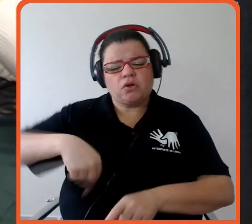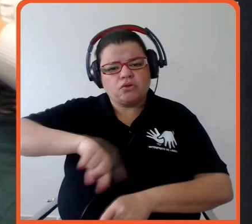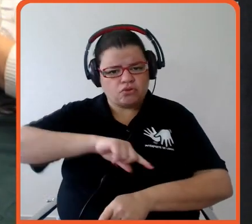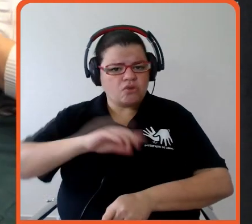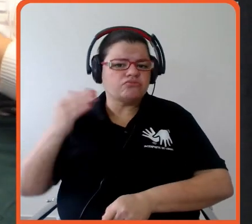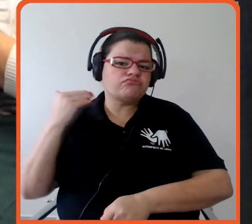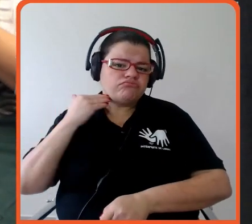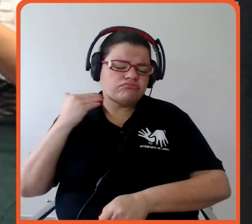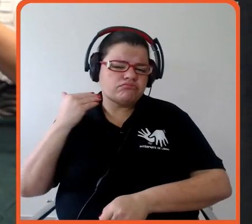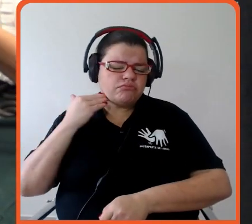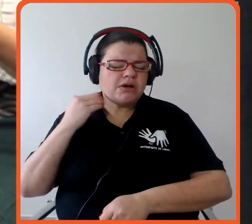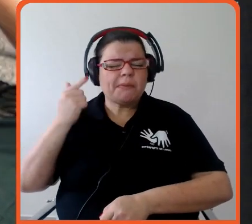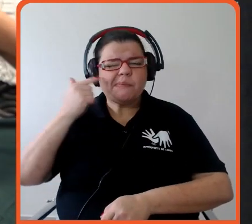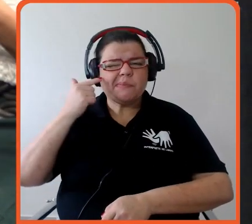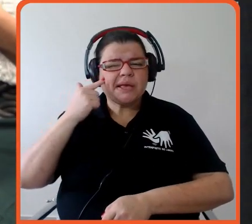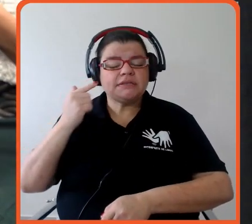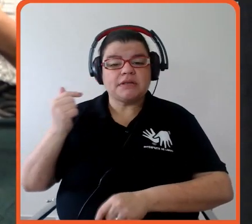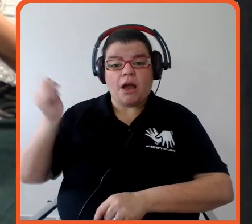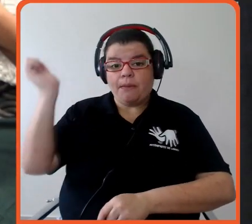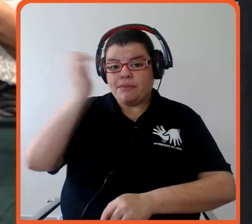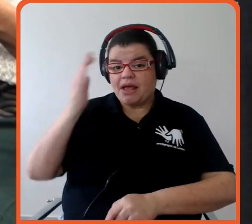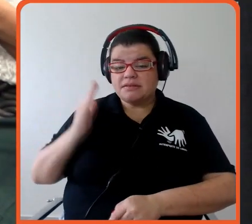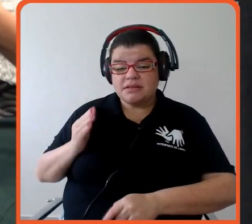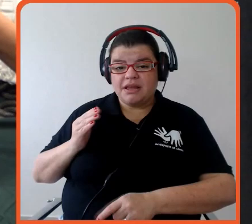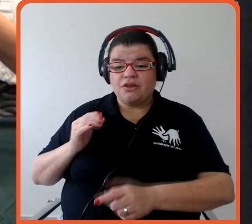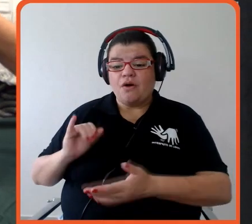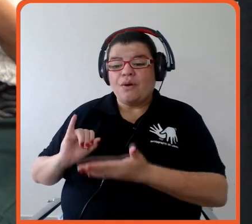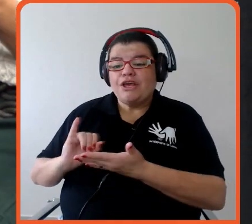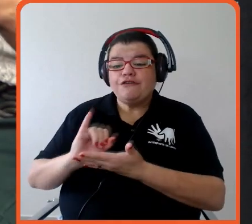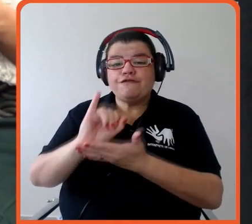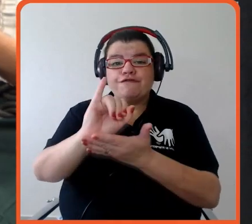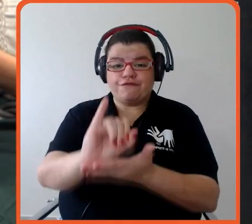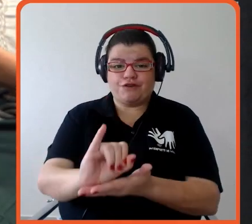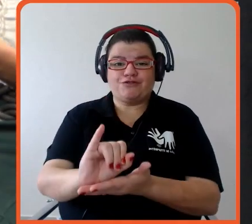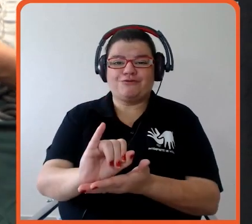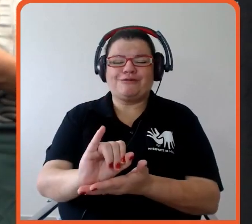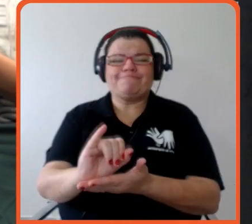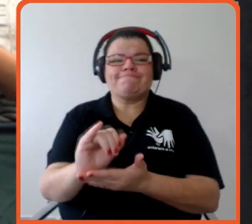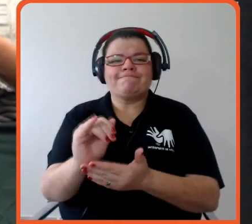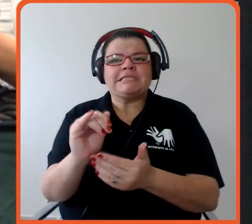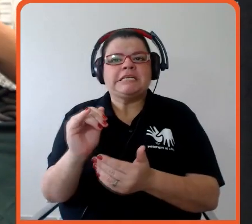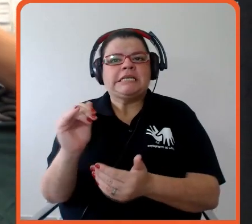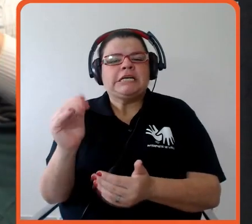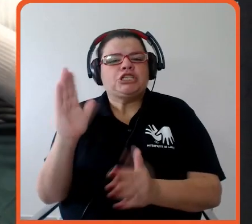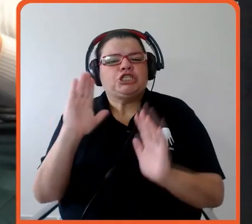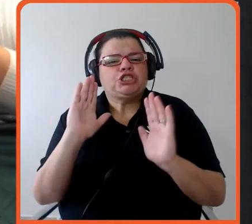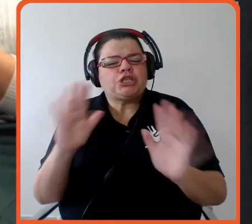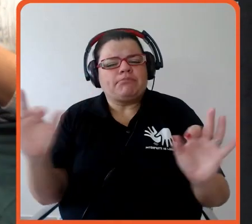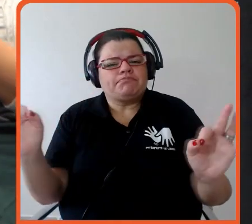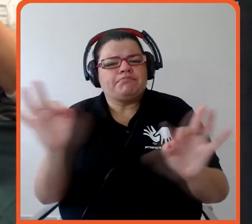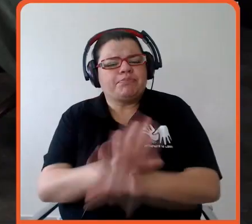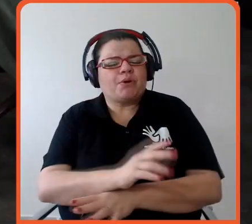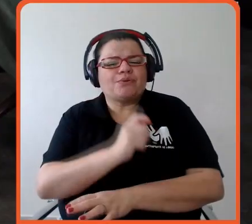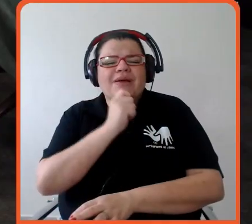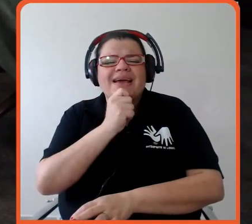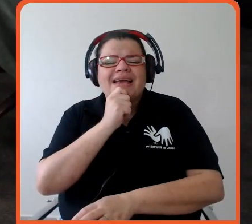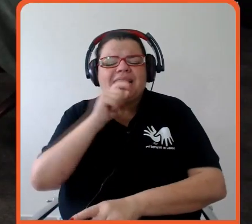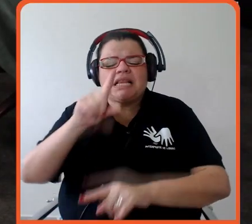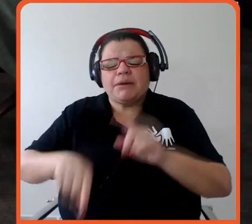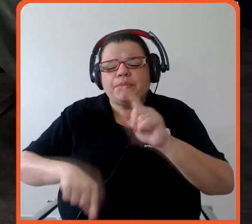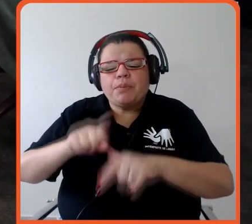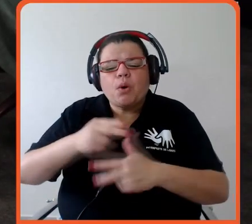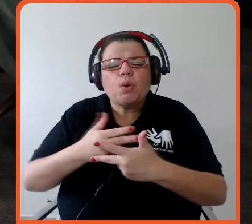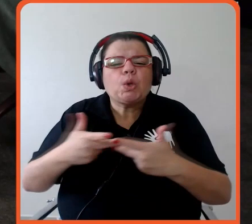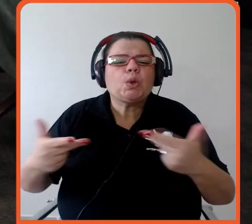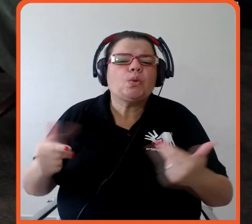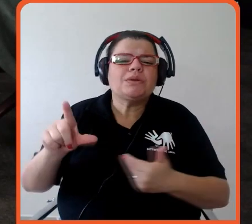que o investidor brasileiro, ele também não está maduro em relação à escolha do produto sustentável, né, ele está conhecendo ainda